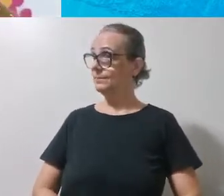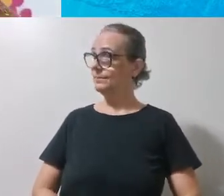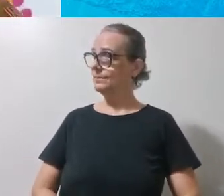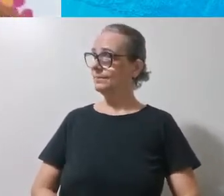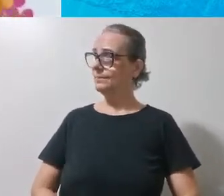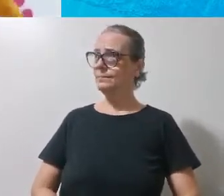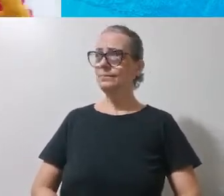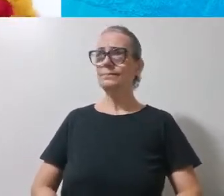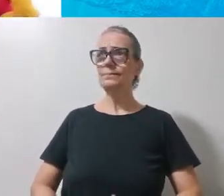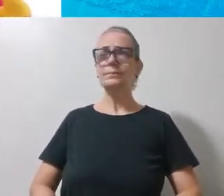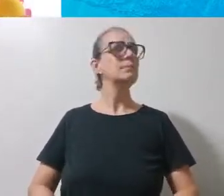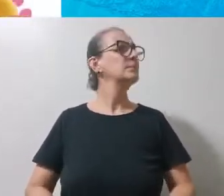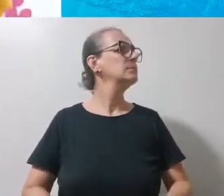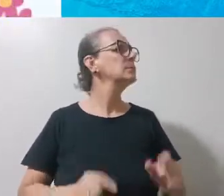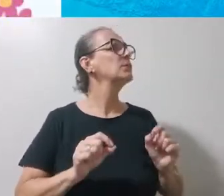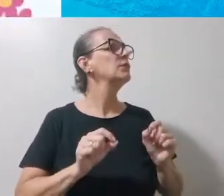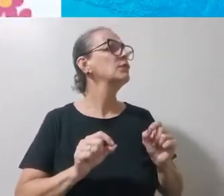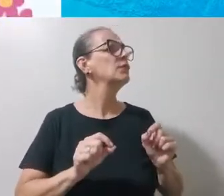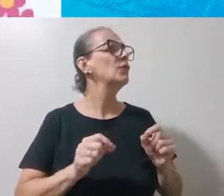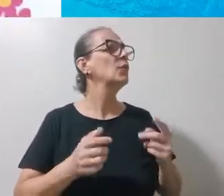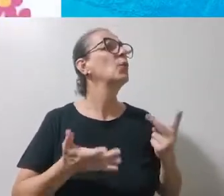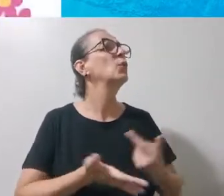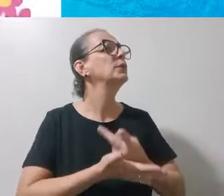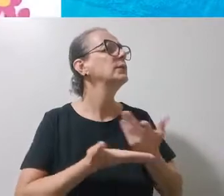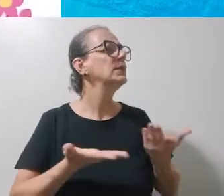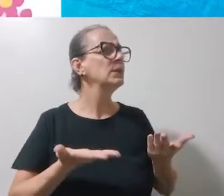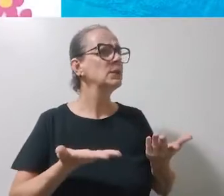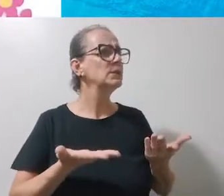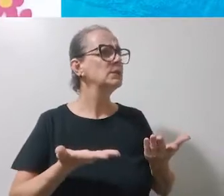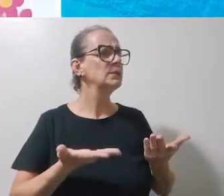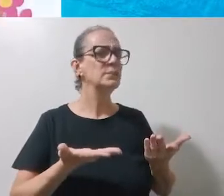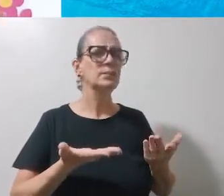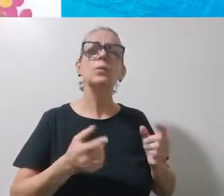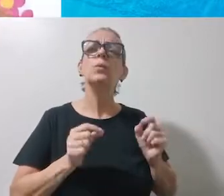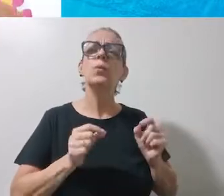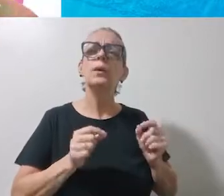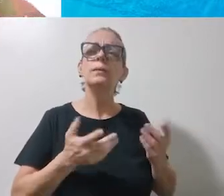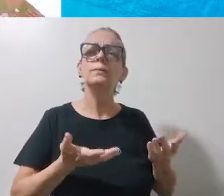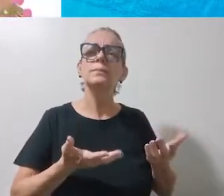O que foi, Marta? O que houve? Hum?